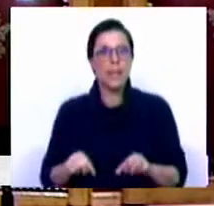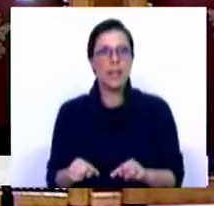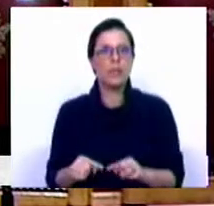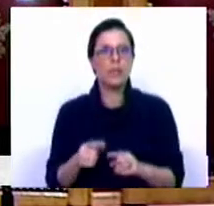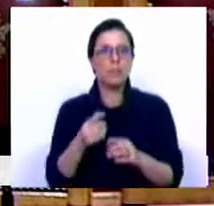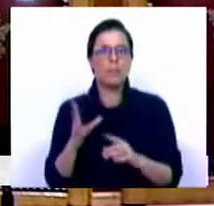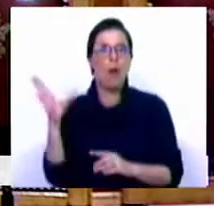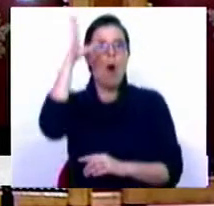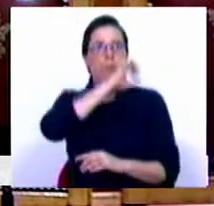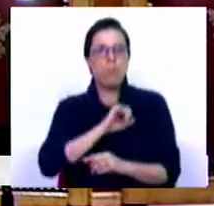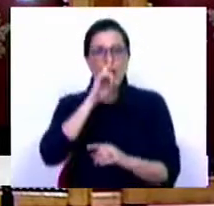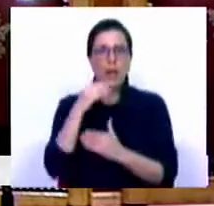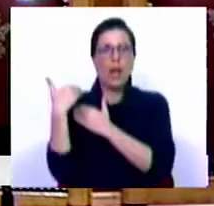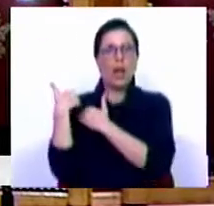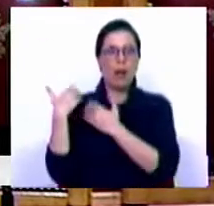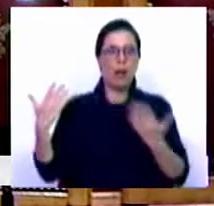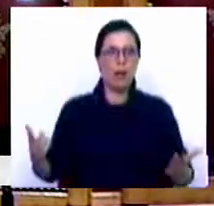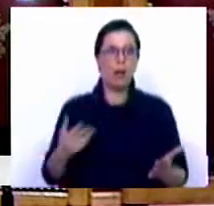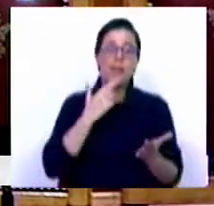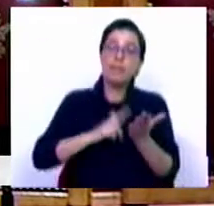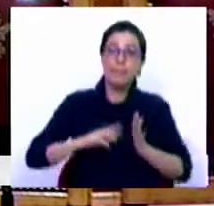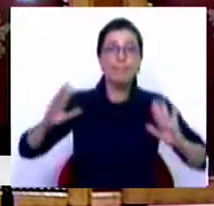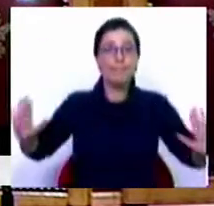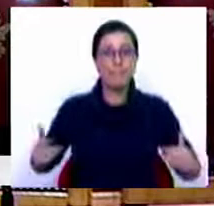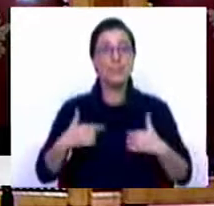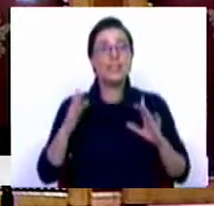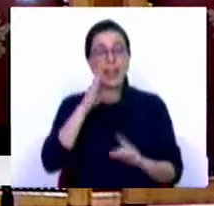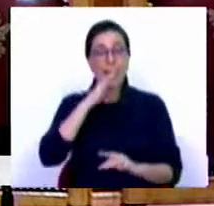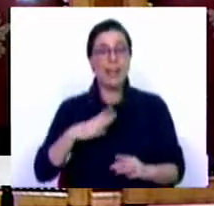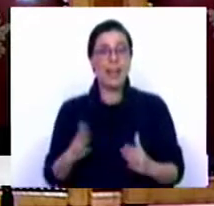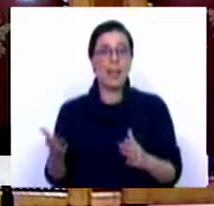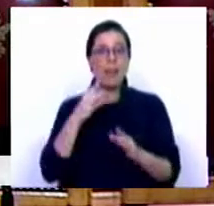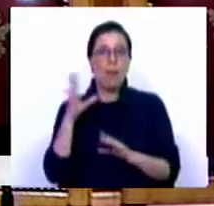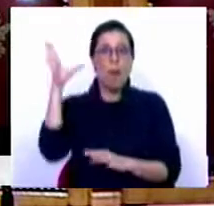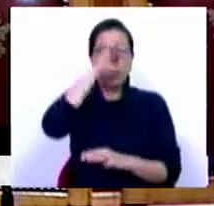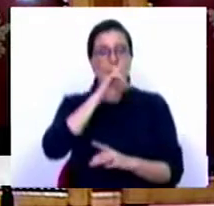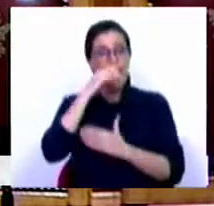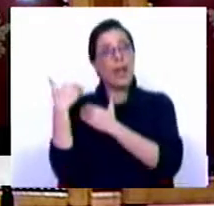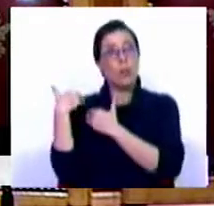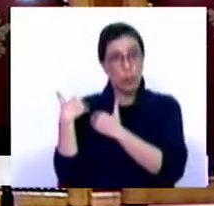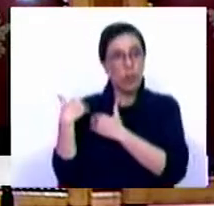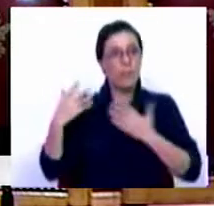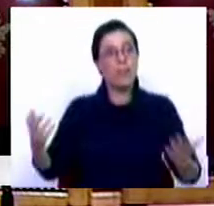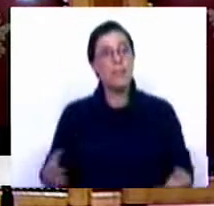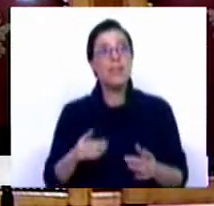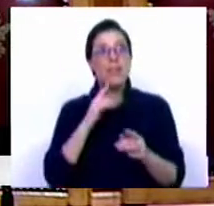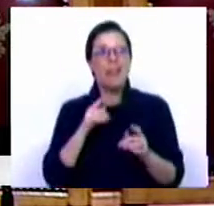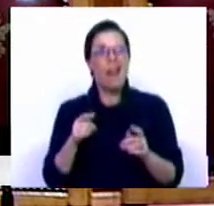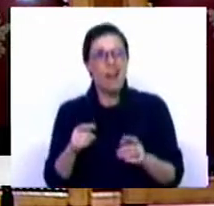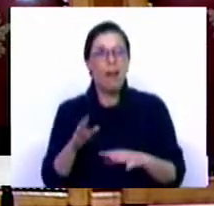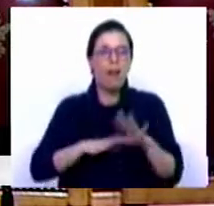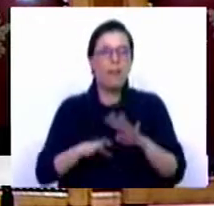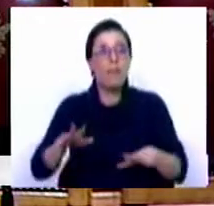sobrepõe a quem tutela, porque, em abono da verdade, já tivemos quem se quis sobrepor muito a quem tutelava, inclusivamente mexendo,